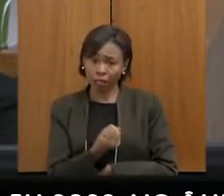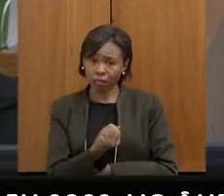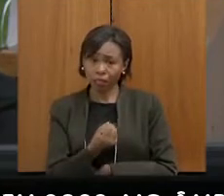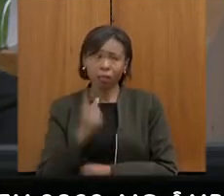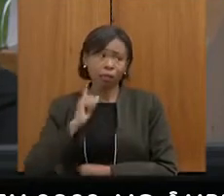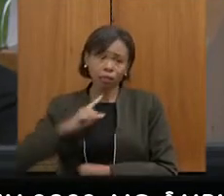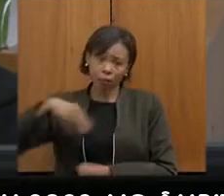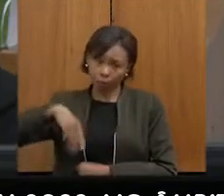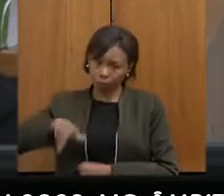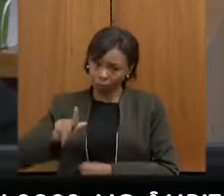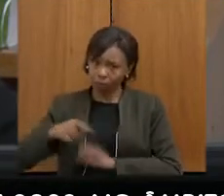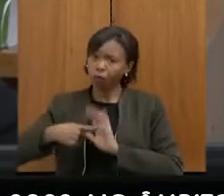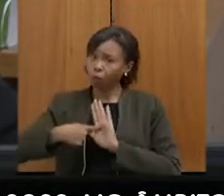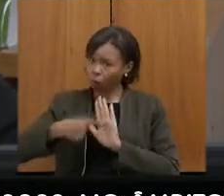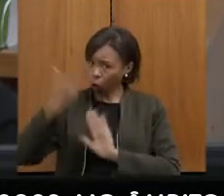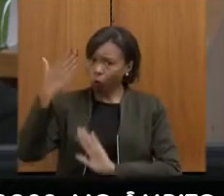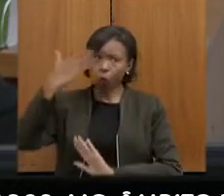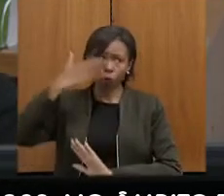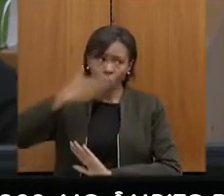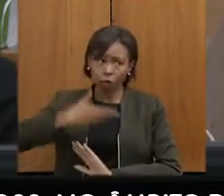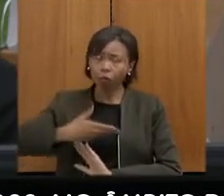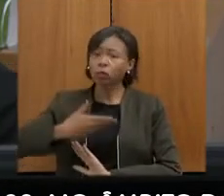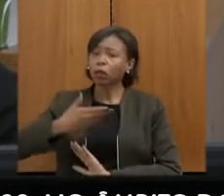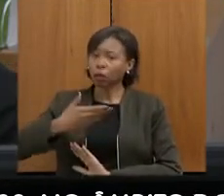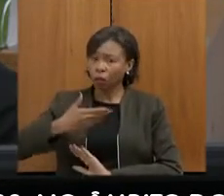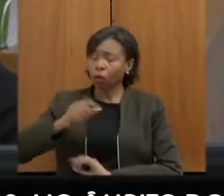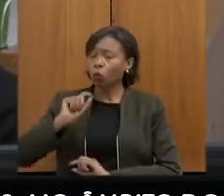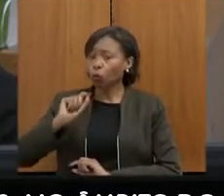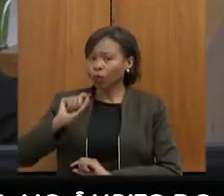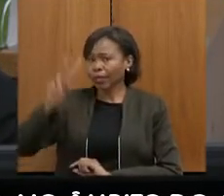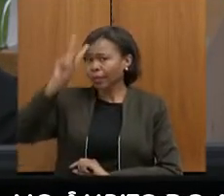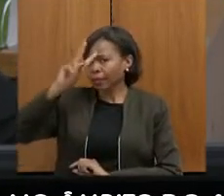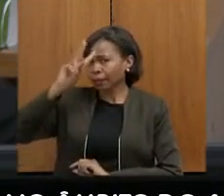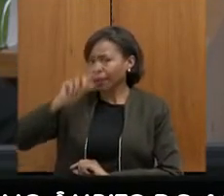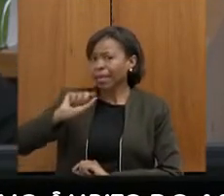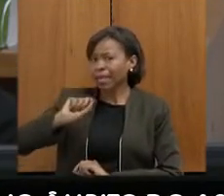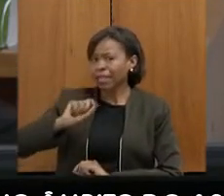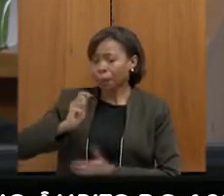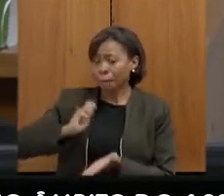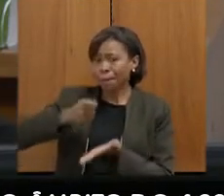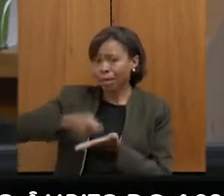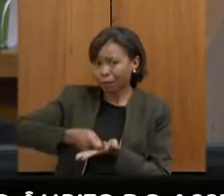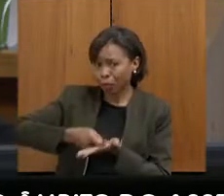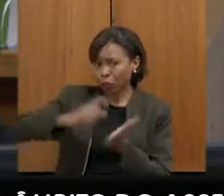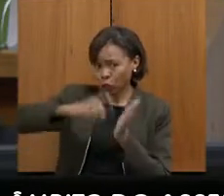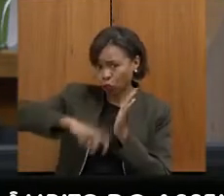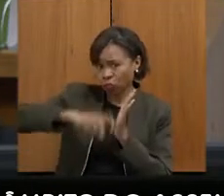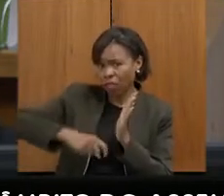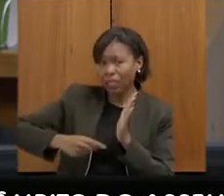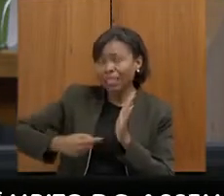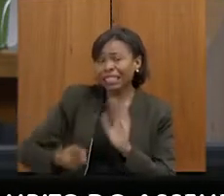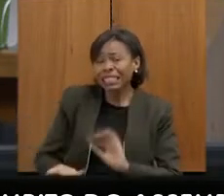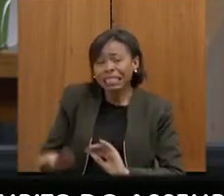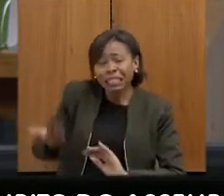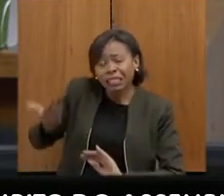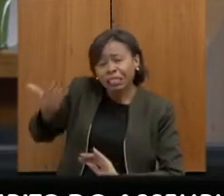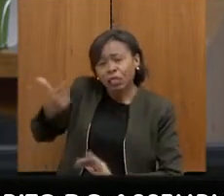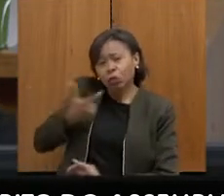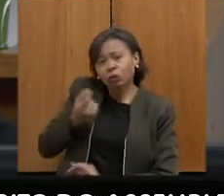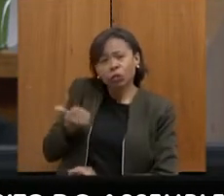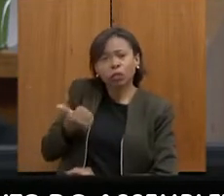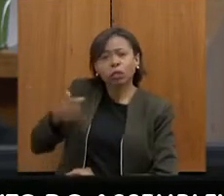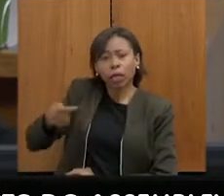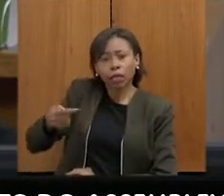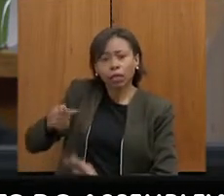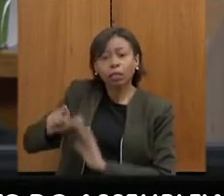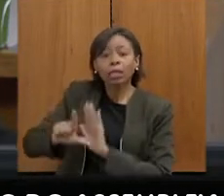mostrado, e vamos lembrar, esses incentivos existentes estão desde 2017. Através